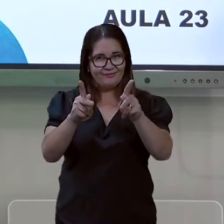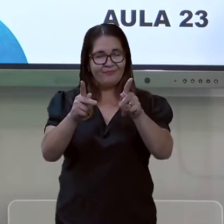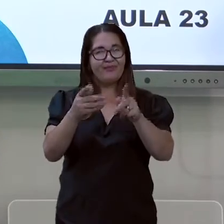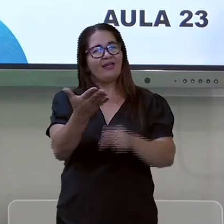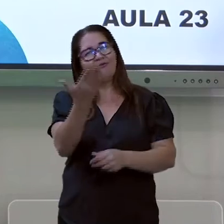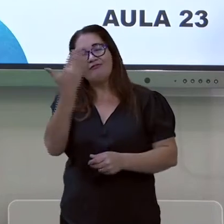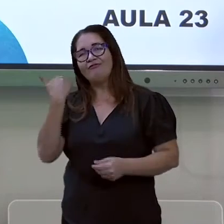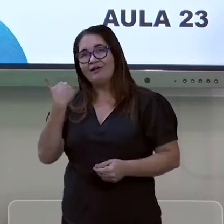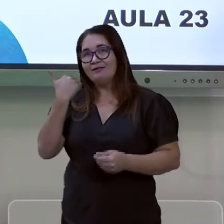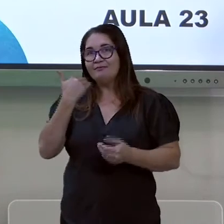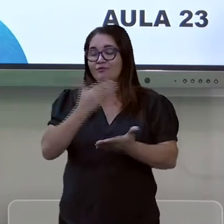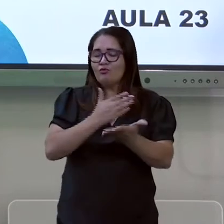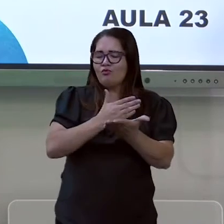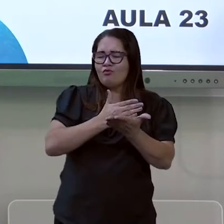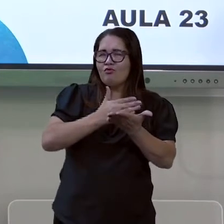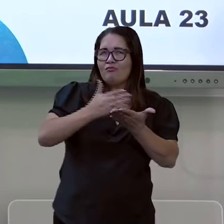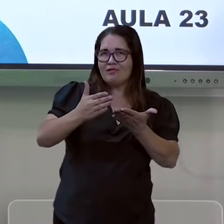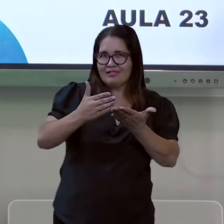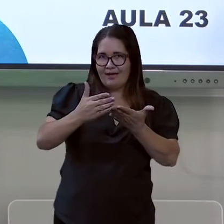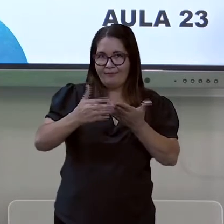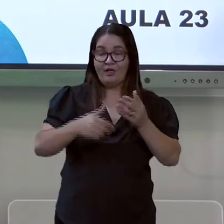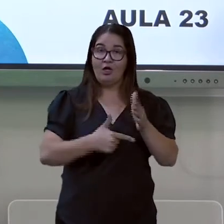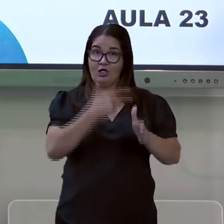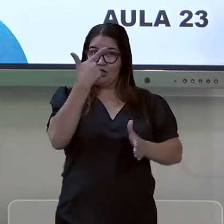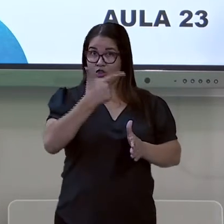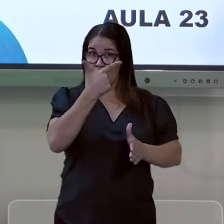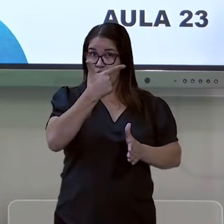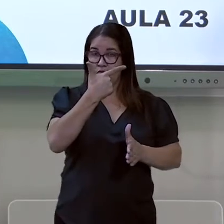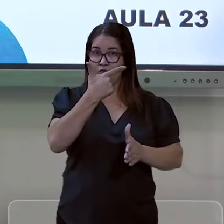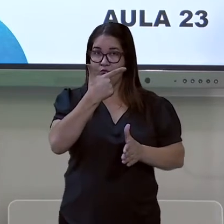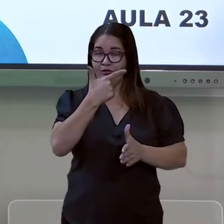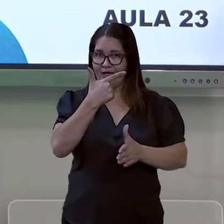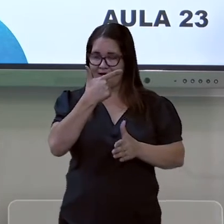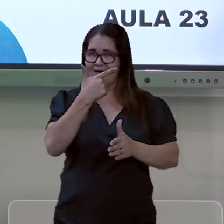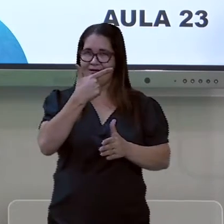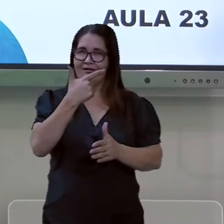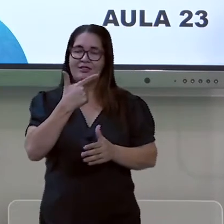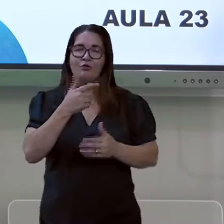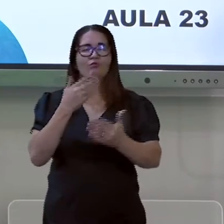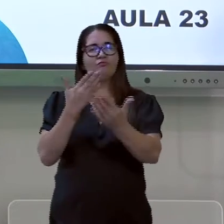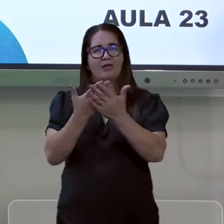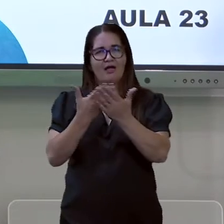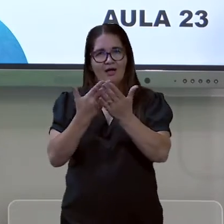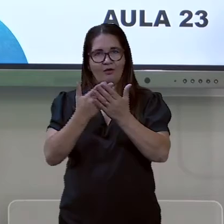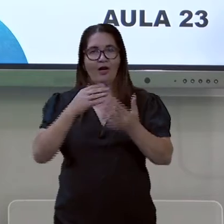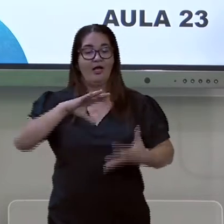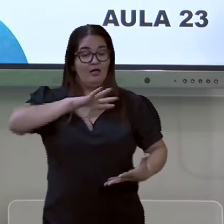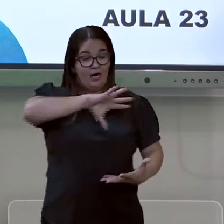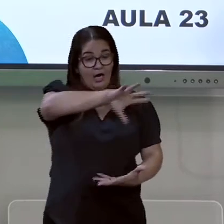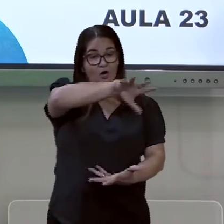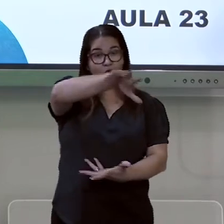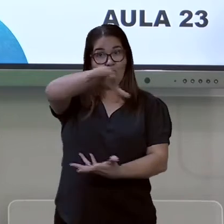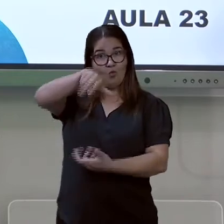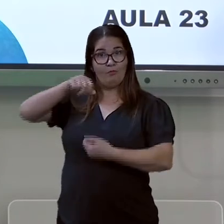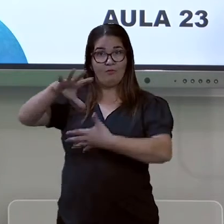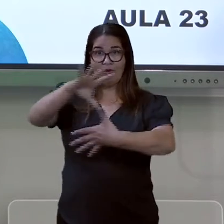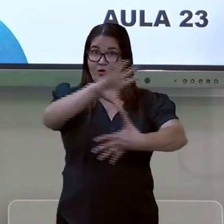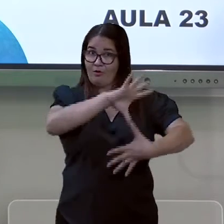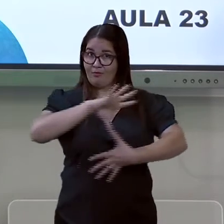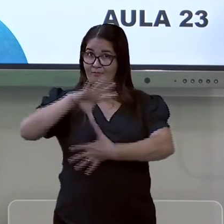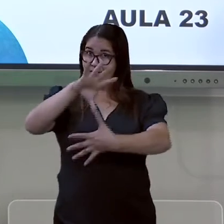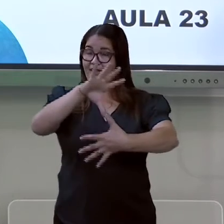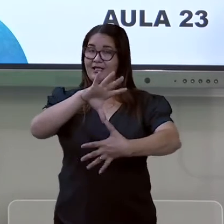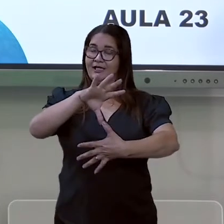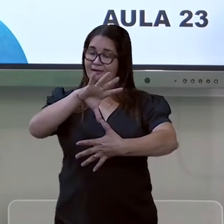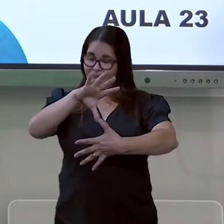à nossa segunda aula sobre Comebol Copa América. Vamos aprender hoje muito mais coisa